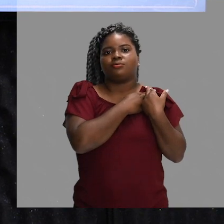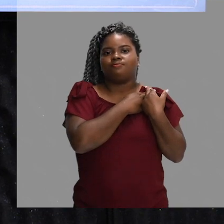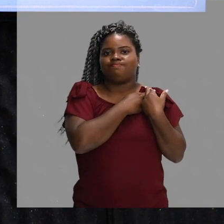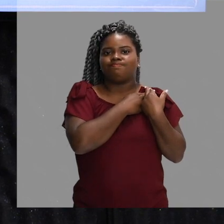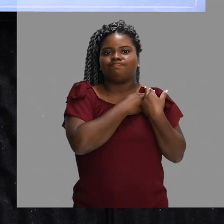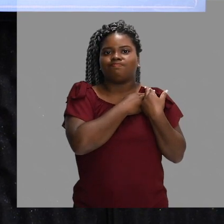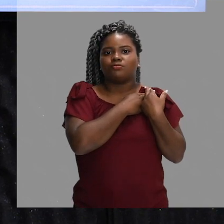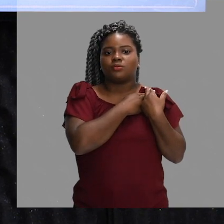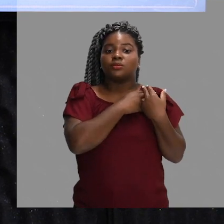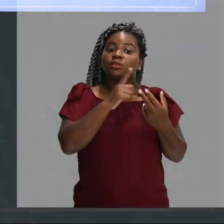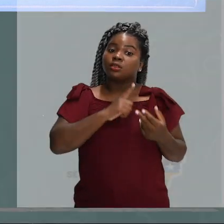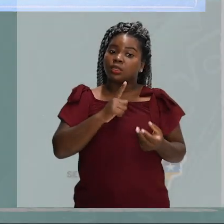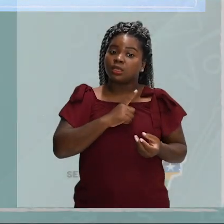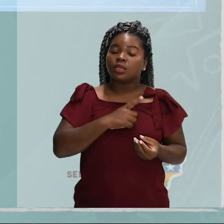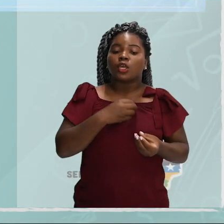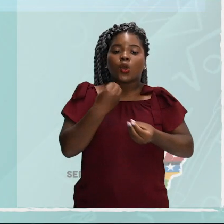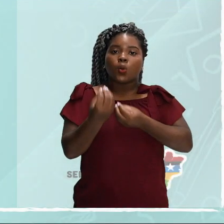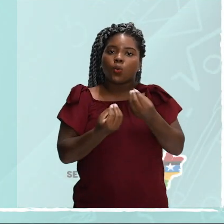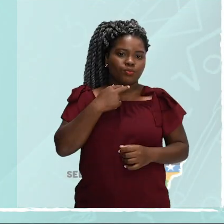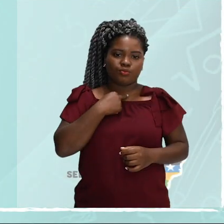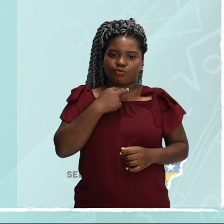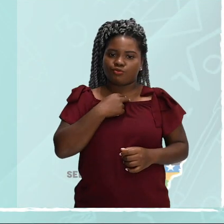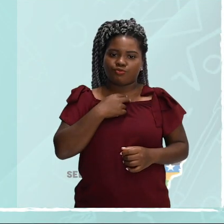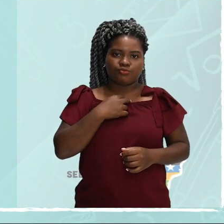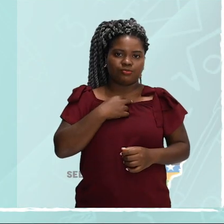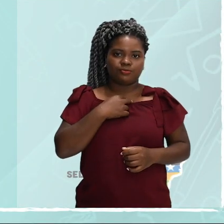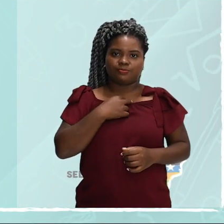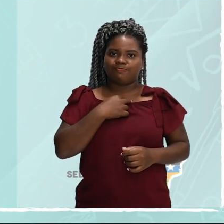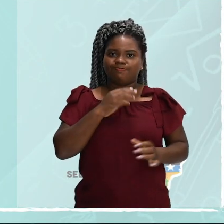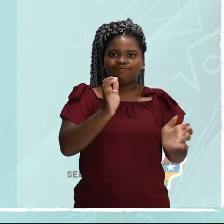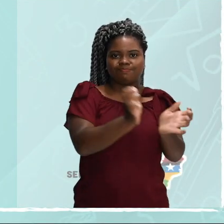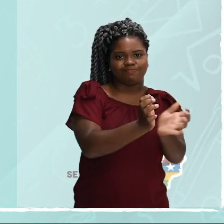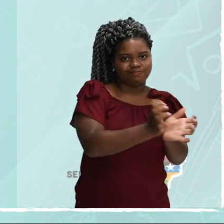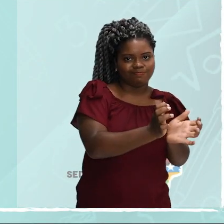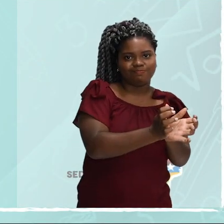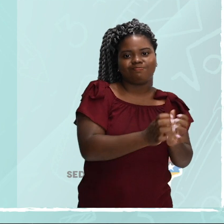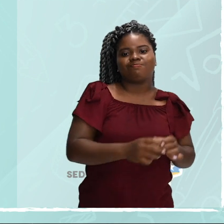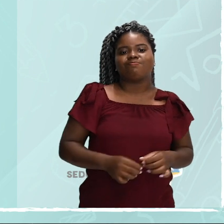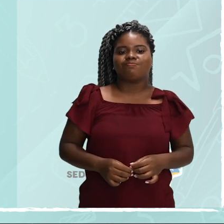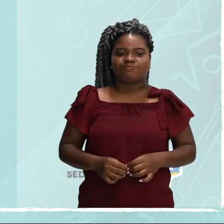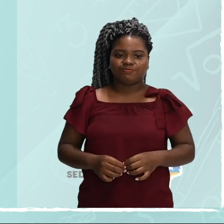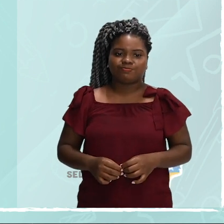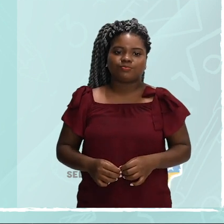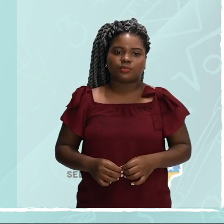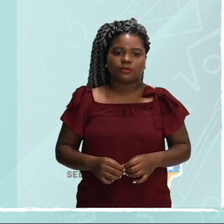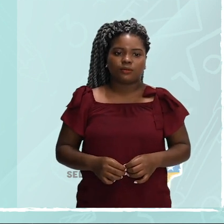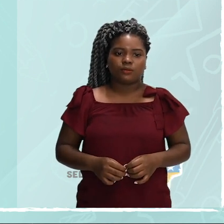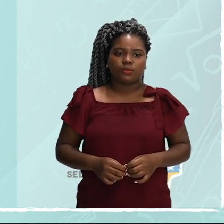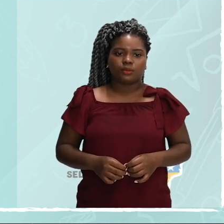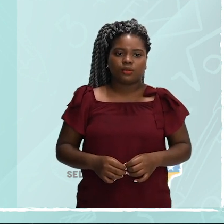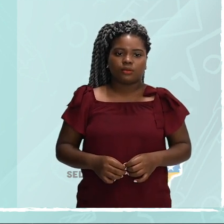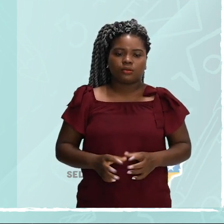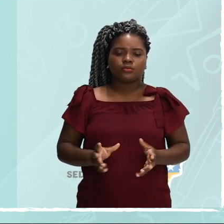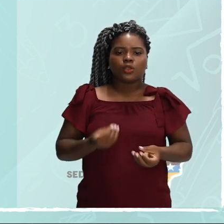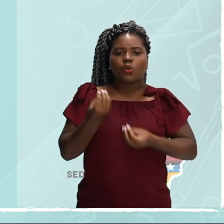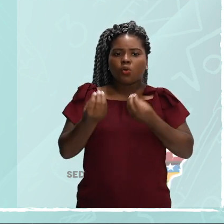forma de punir esse atleta, através de cartões. Para vencer um sete, vencerá um sete, exceto o quinto sete, por